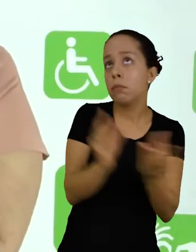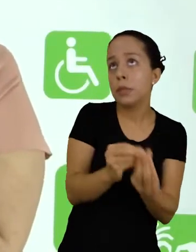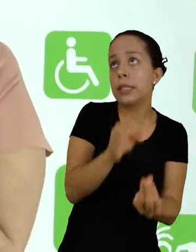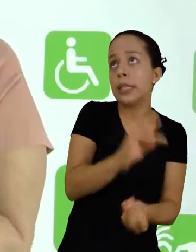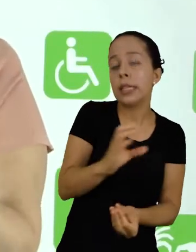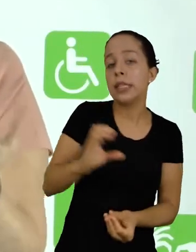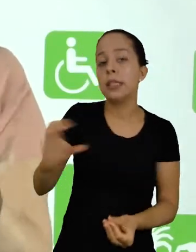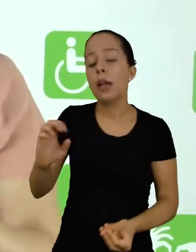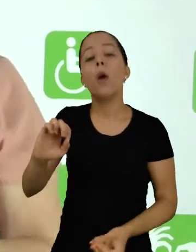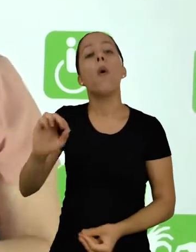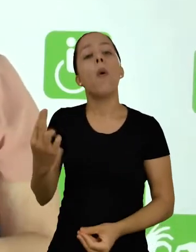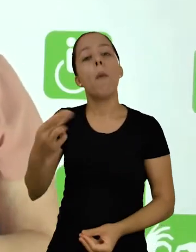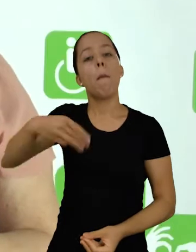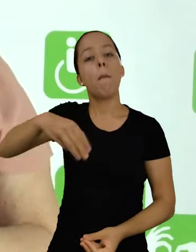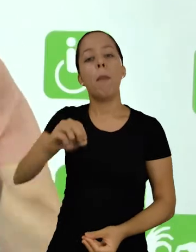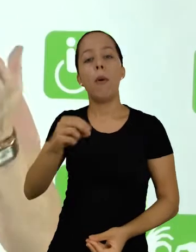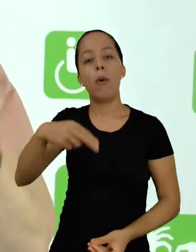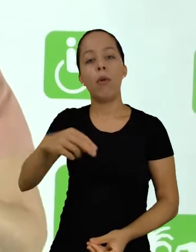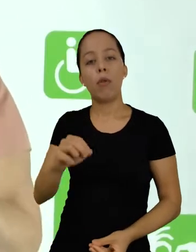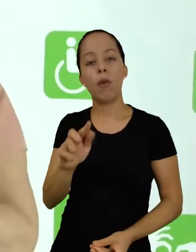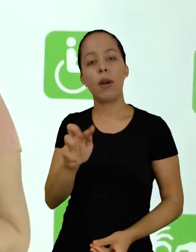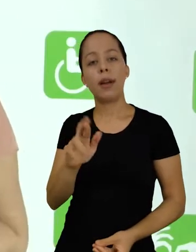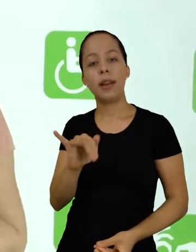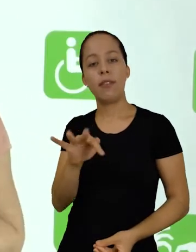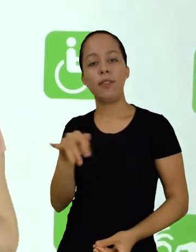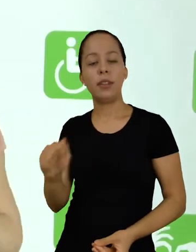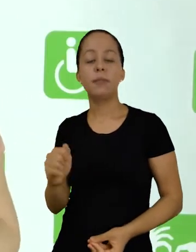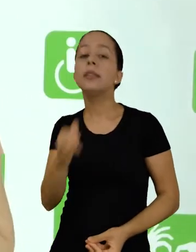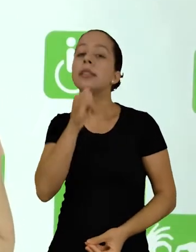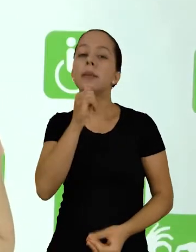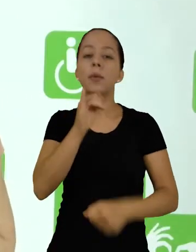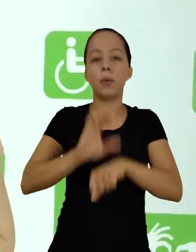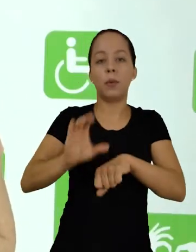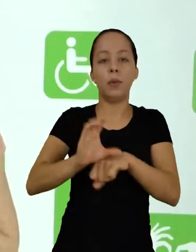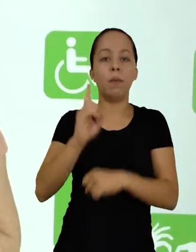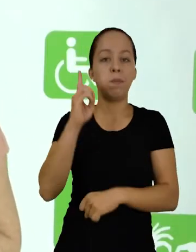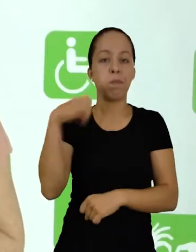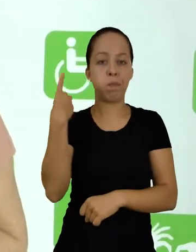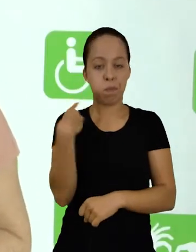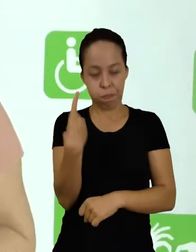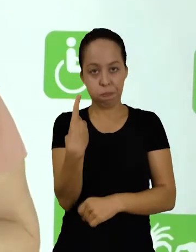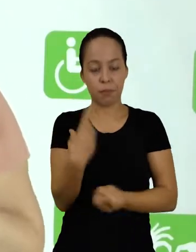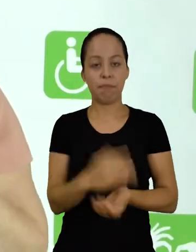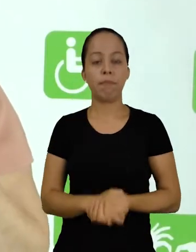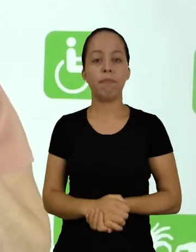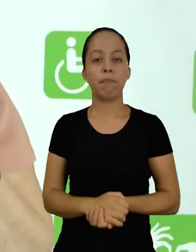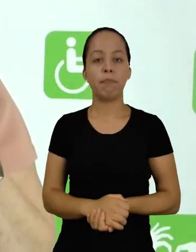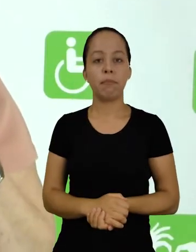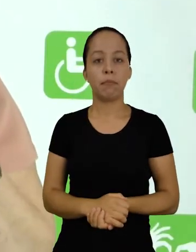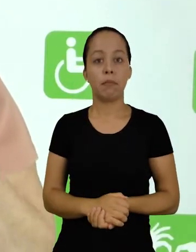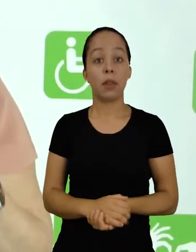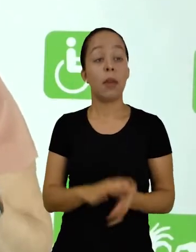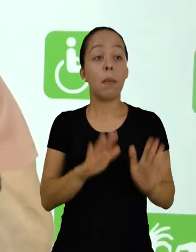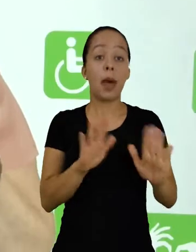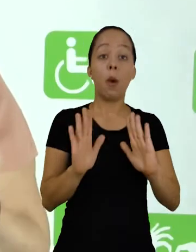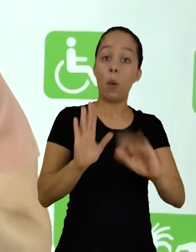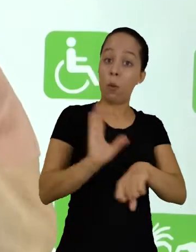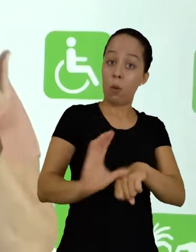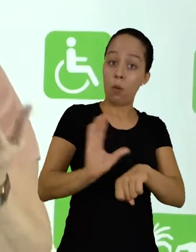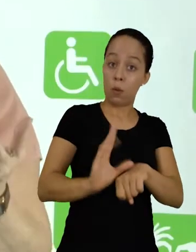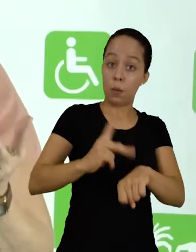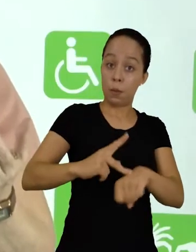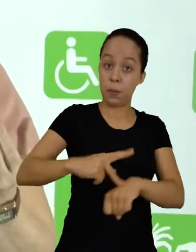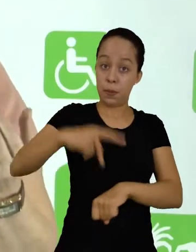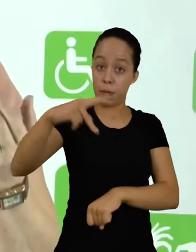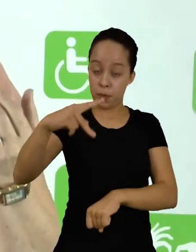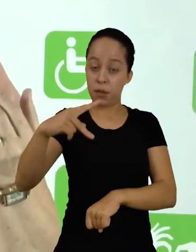forma de um TCC ou uma monografia, como, por exemplo, nos cursos de direito. Já nos cursos de pós